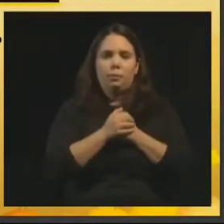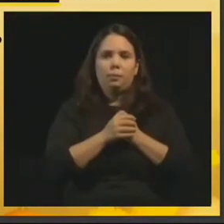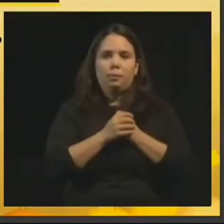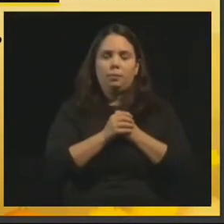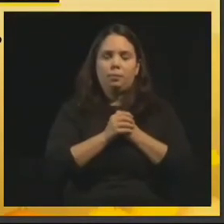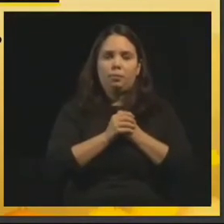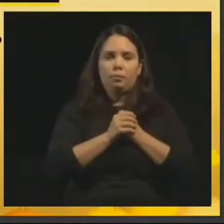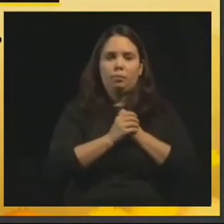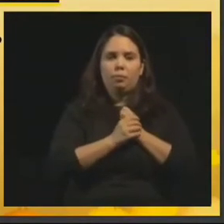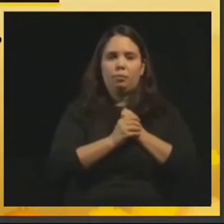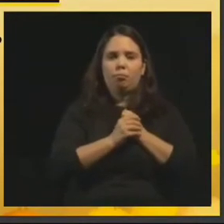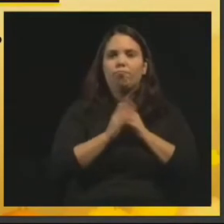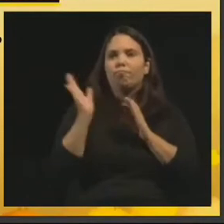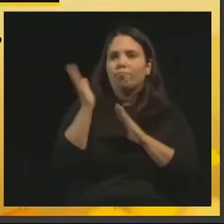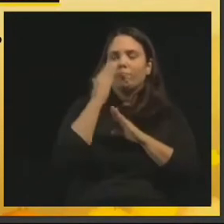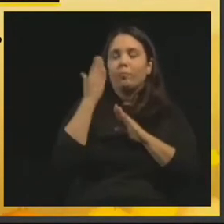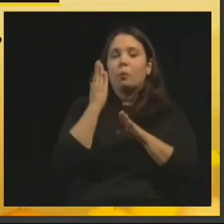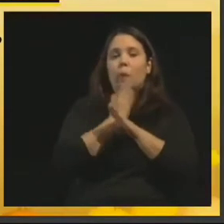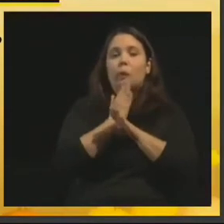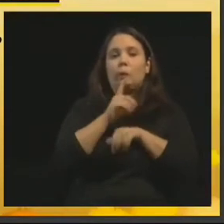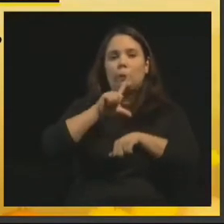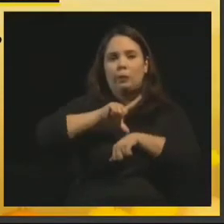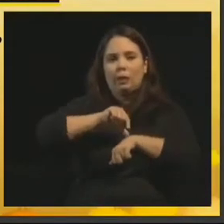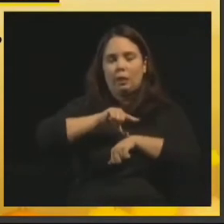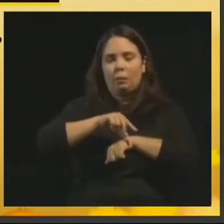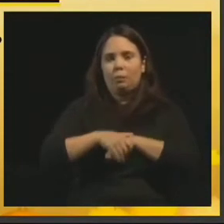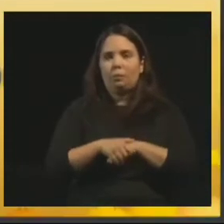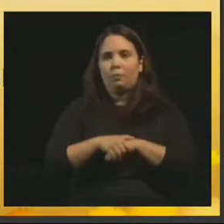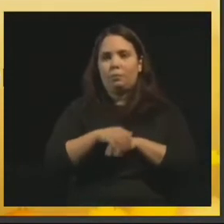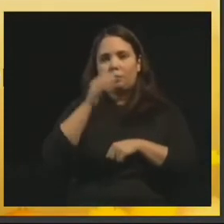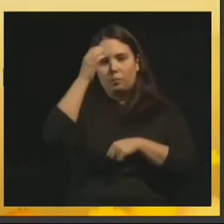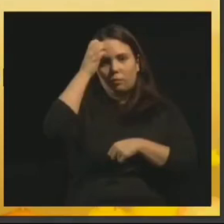Vou avançar aqui por conta do tempo. Então,